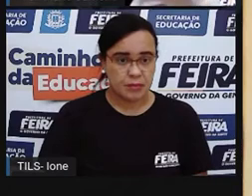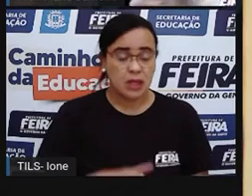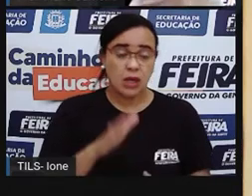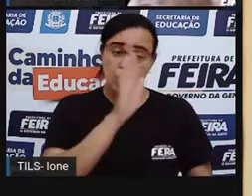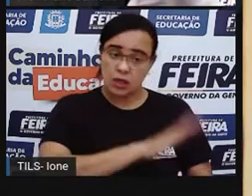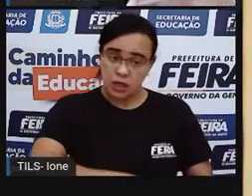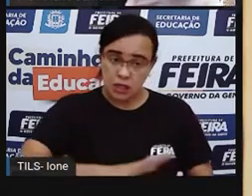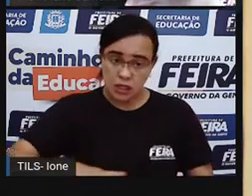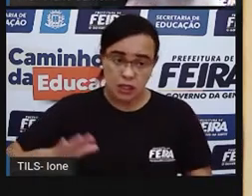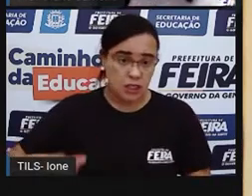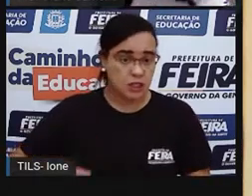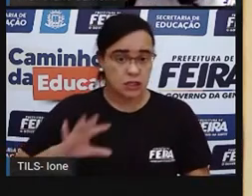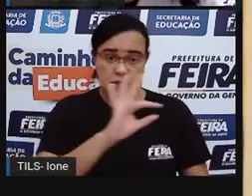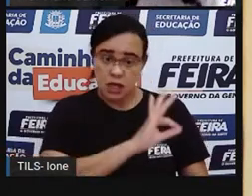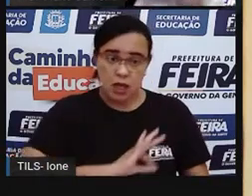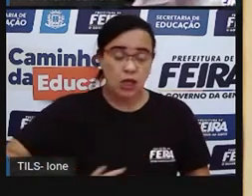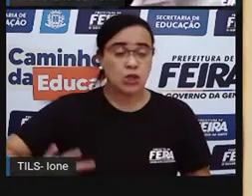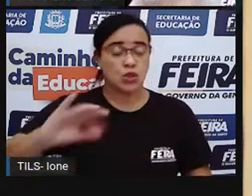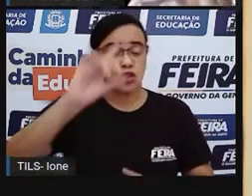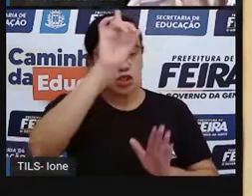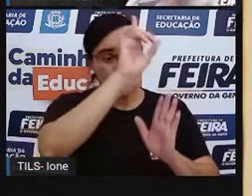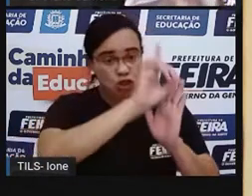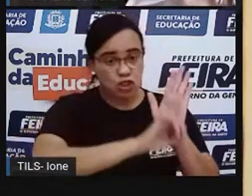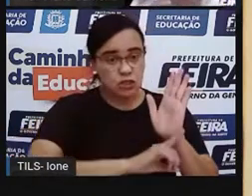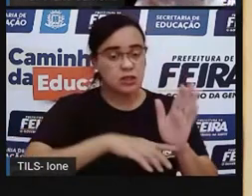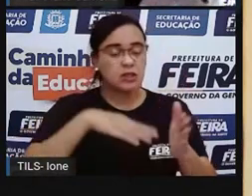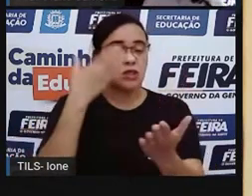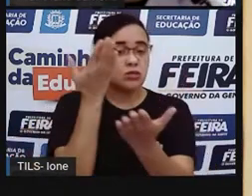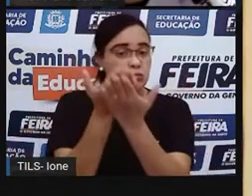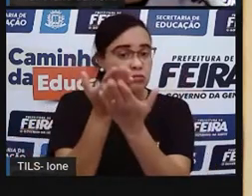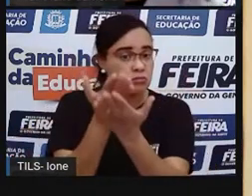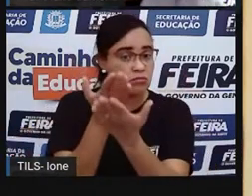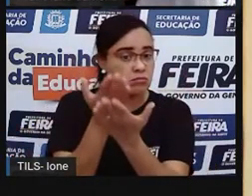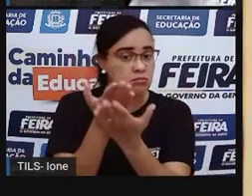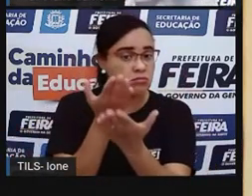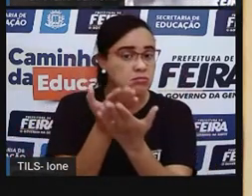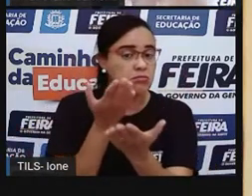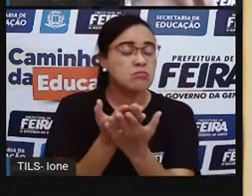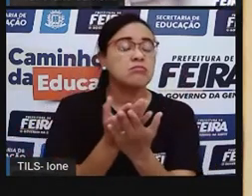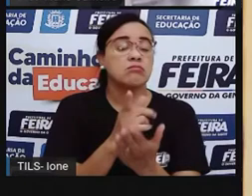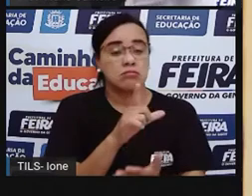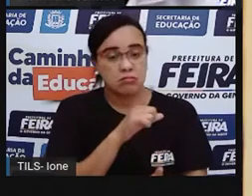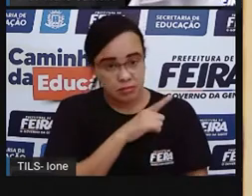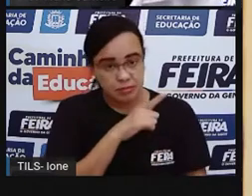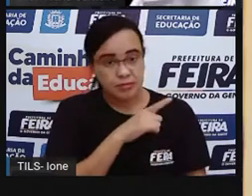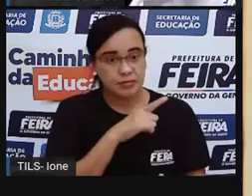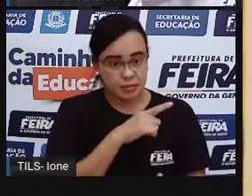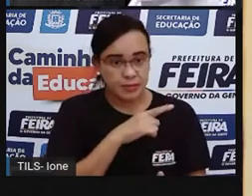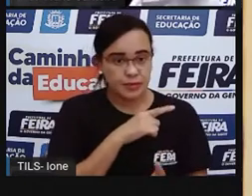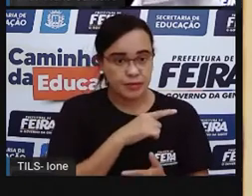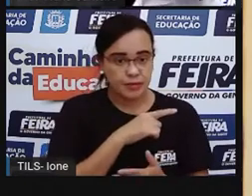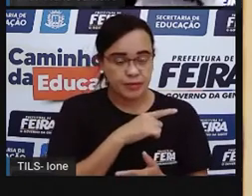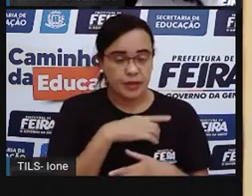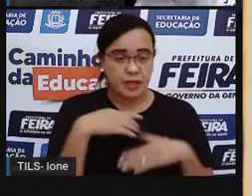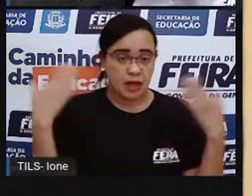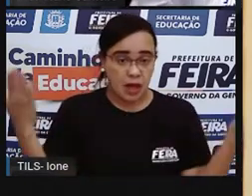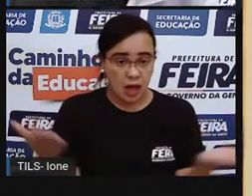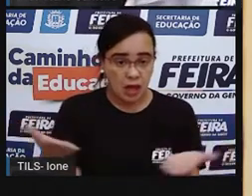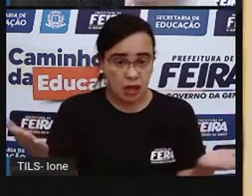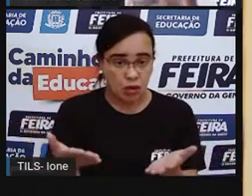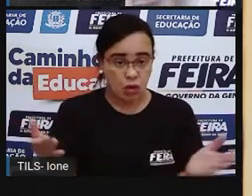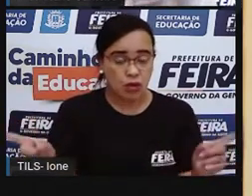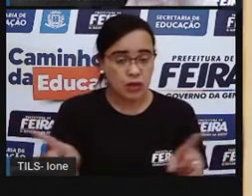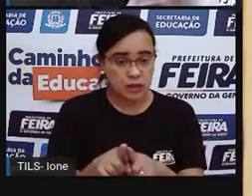tem direito a estudar, a estar matriculada em uma escola, né? E agora, com a lei, com